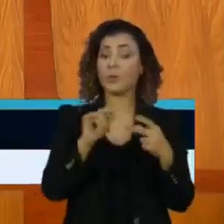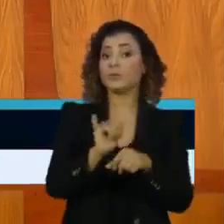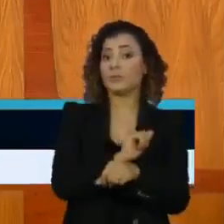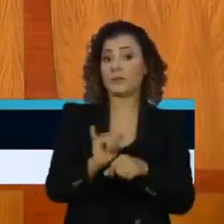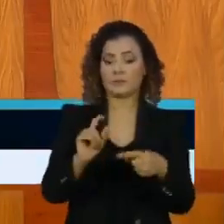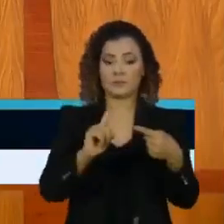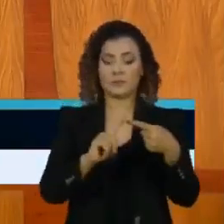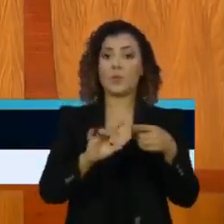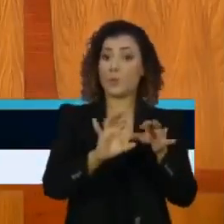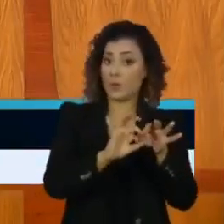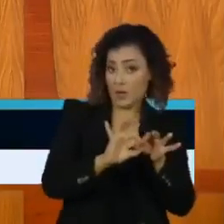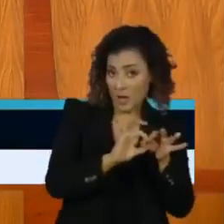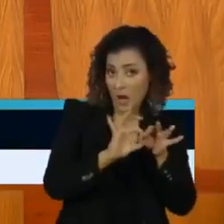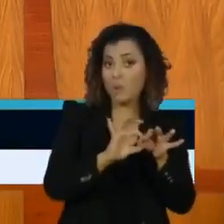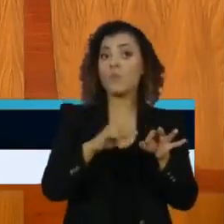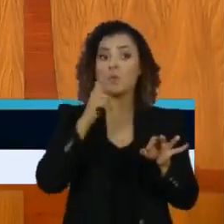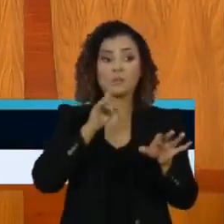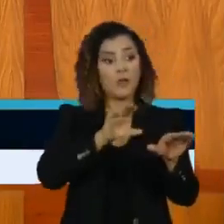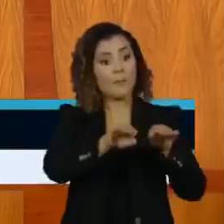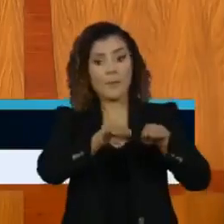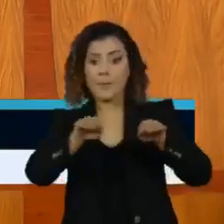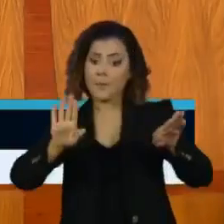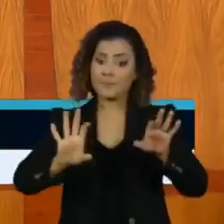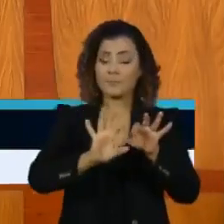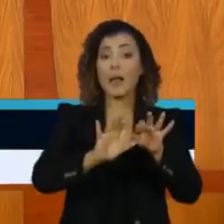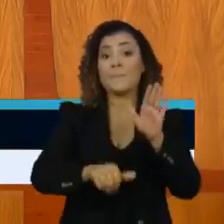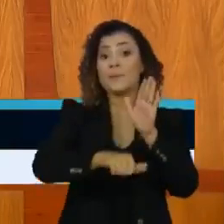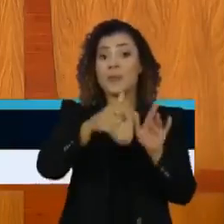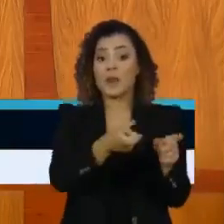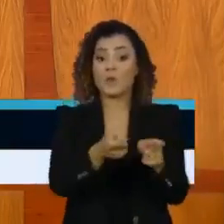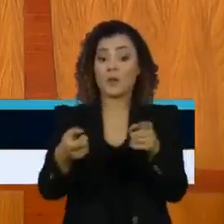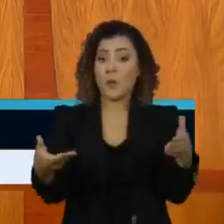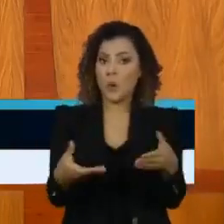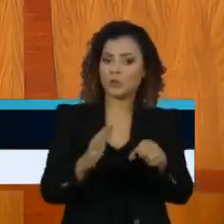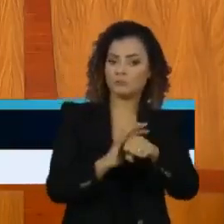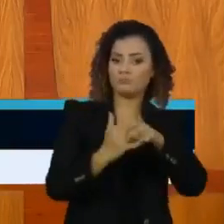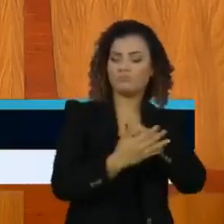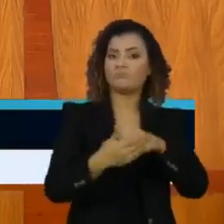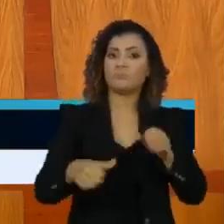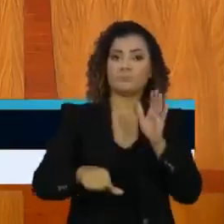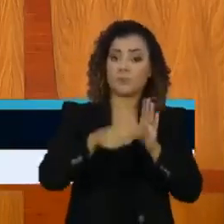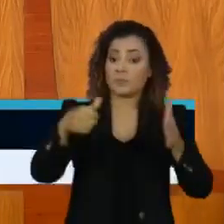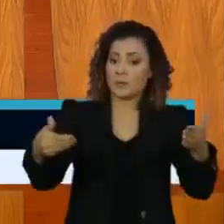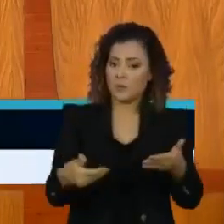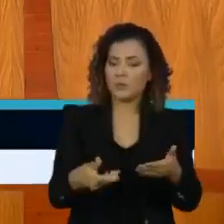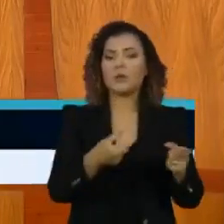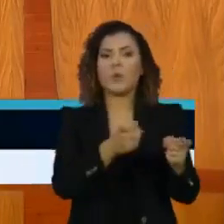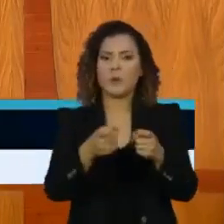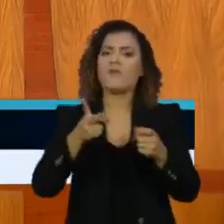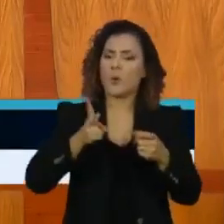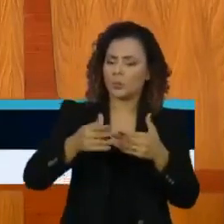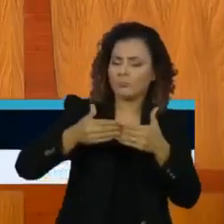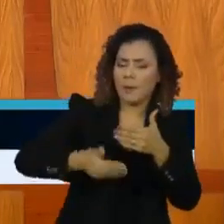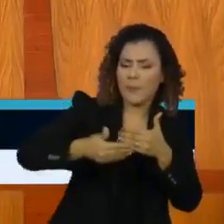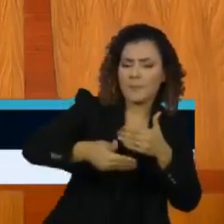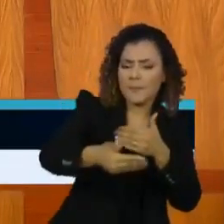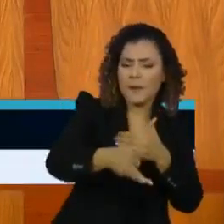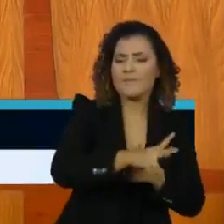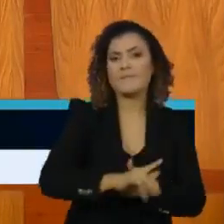Ou o da união, materializada nesta primeira reunião de hoje, que se desdobrará em novas reuniões, a miúde,